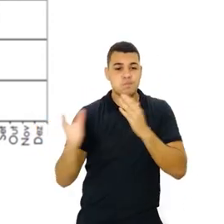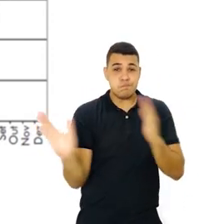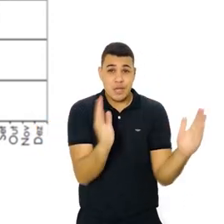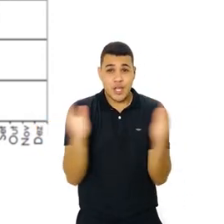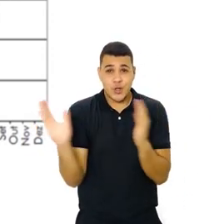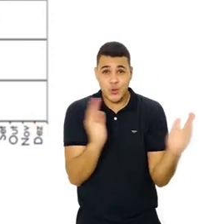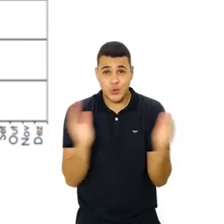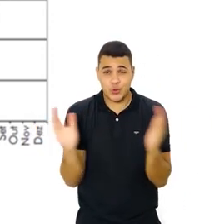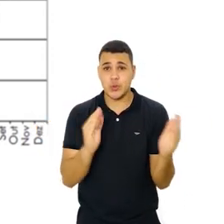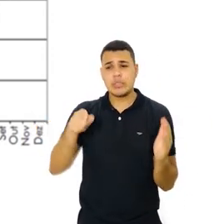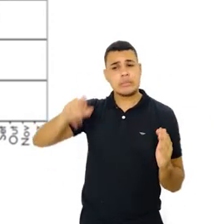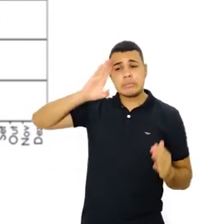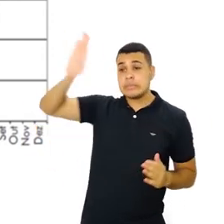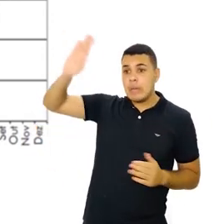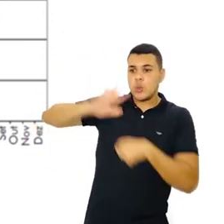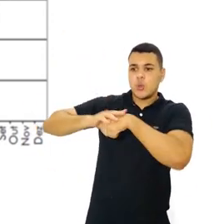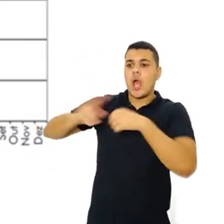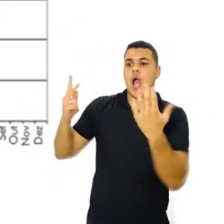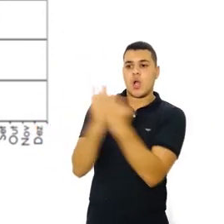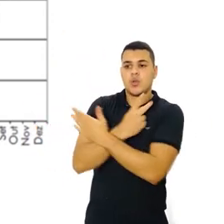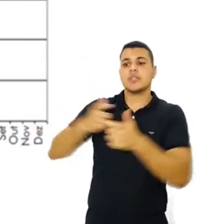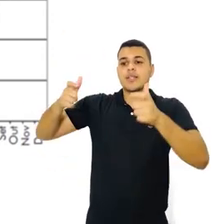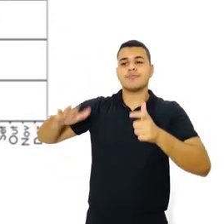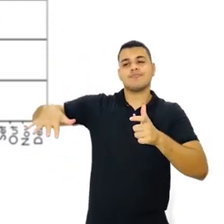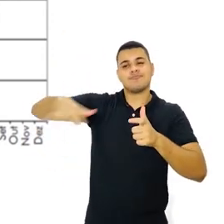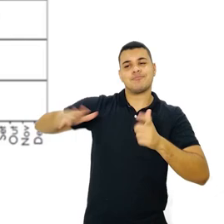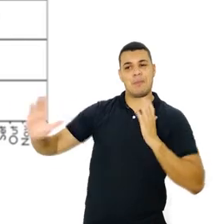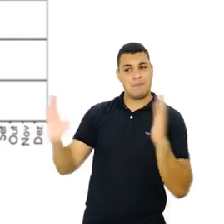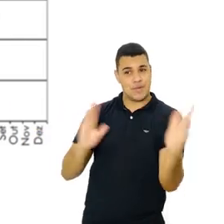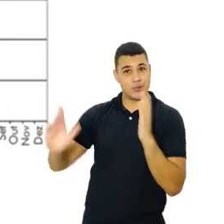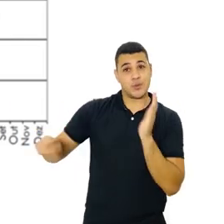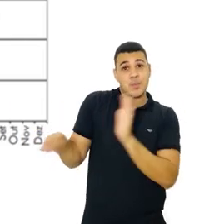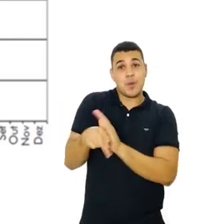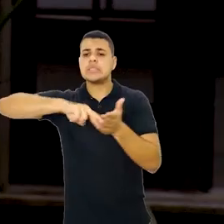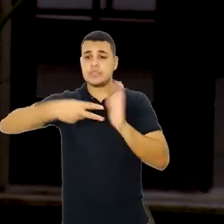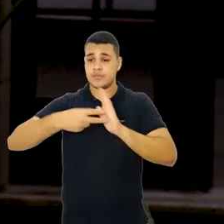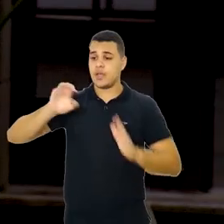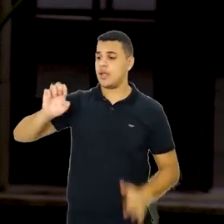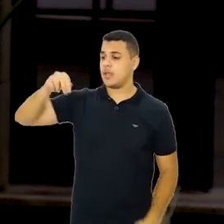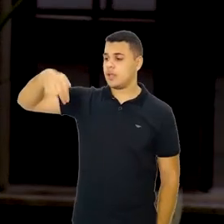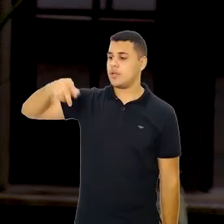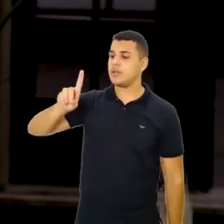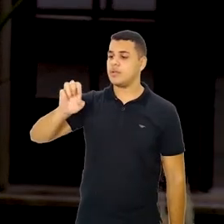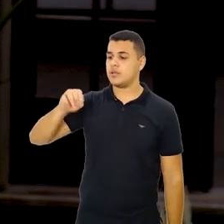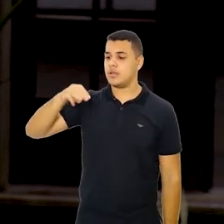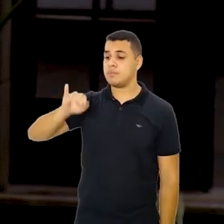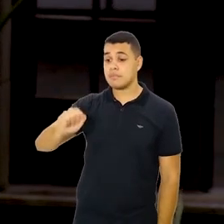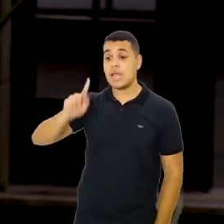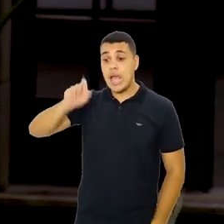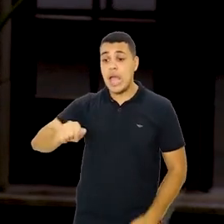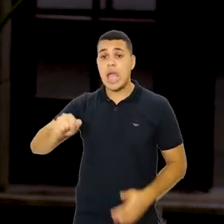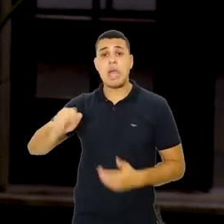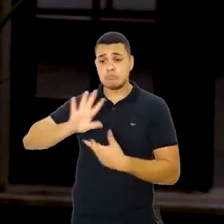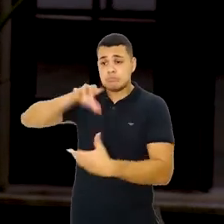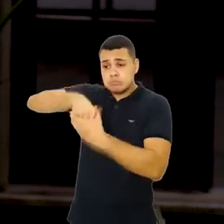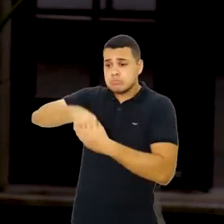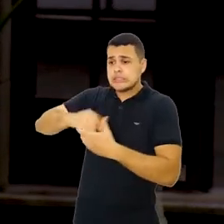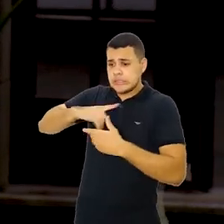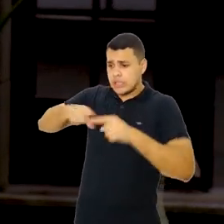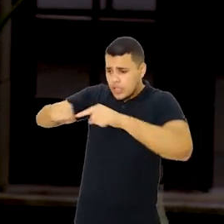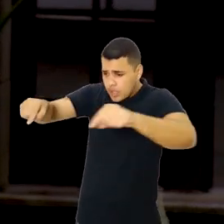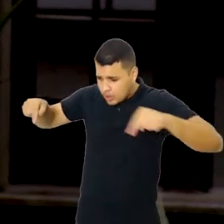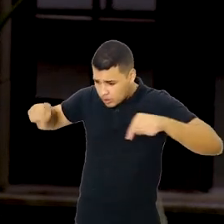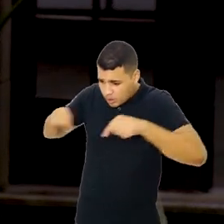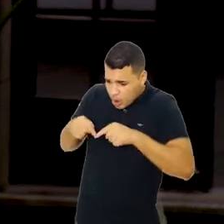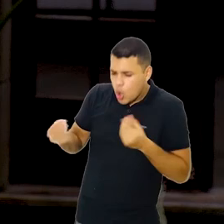os acidentes ofílicos que acontecem principalmente no verão. O que é uma endemia? A endemia é uma